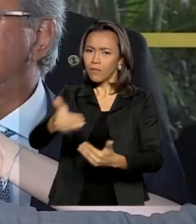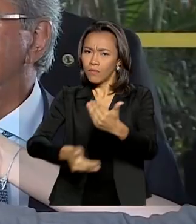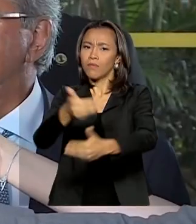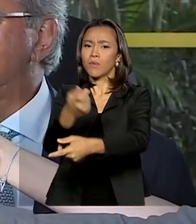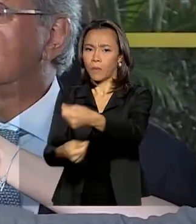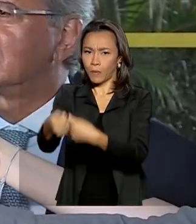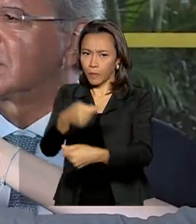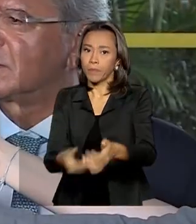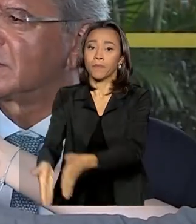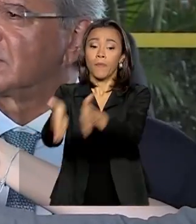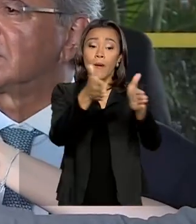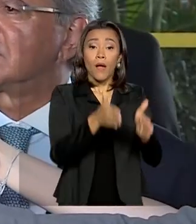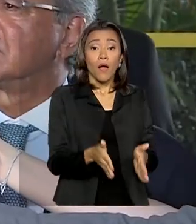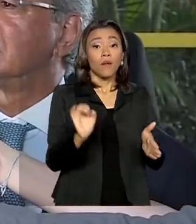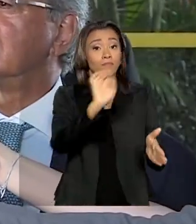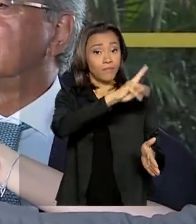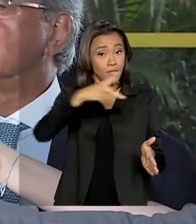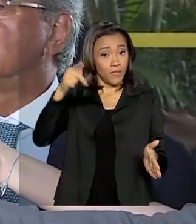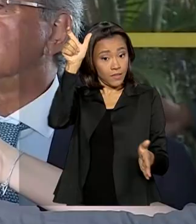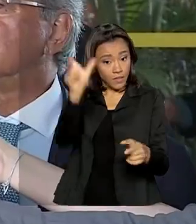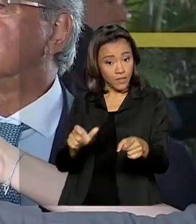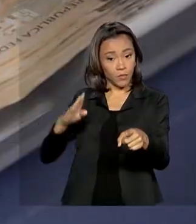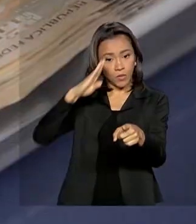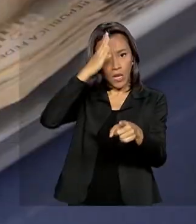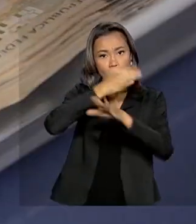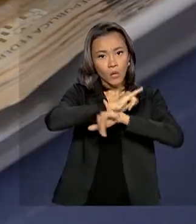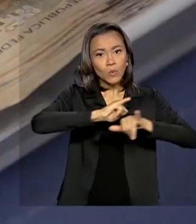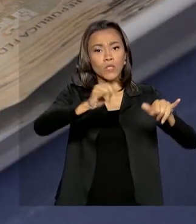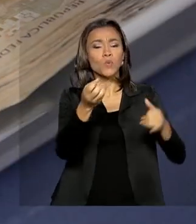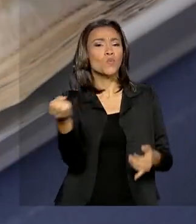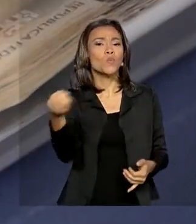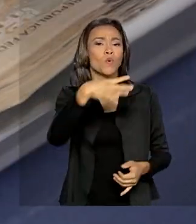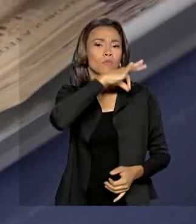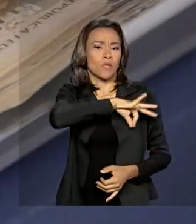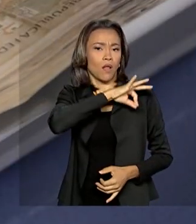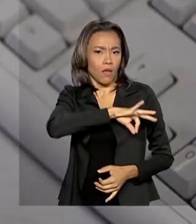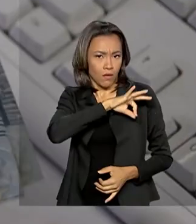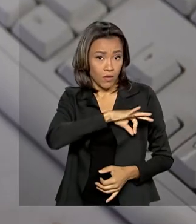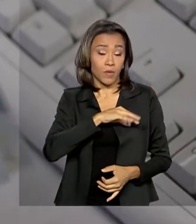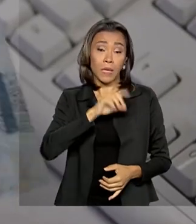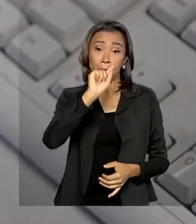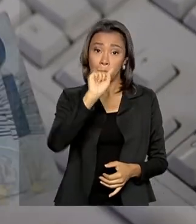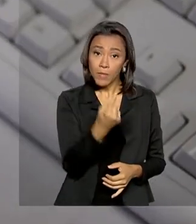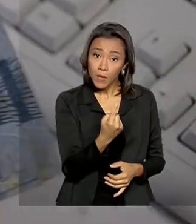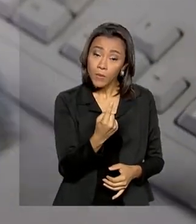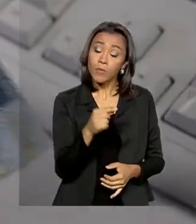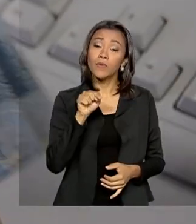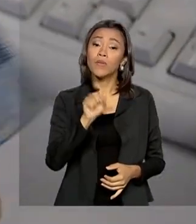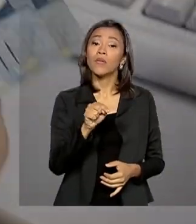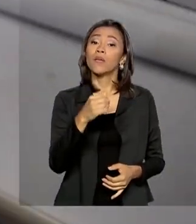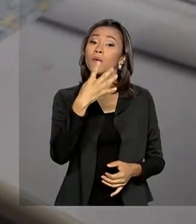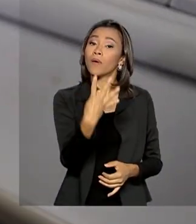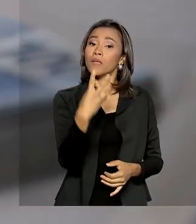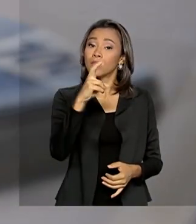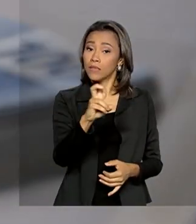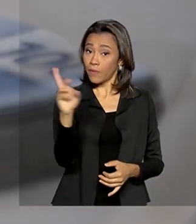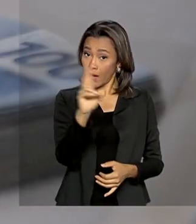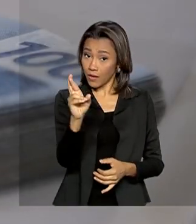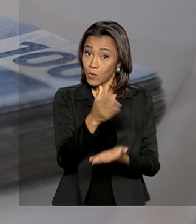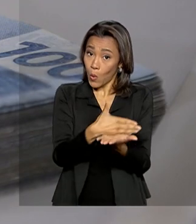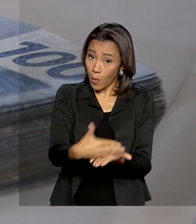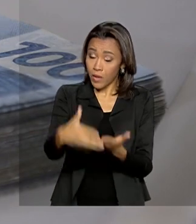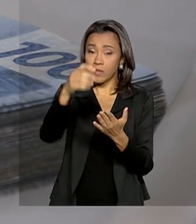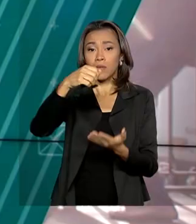Presidente Jair Bolsonaro anuncia novo valor para o salário mínimo de R$.045, valendo a partir de